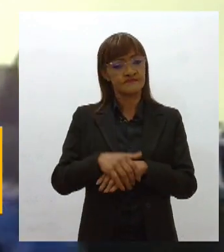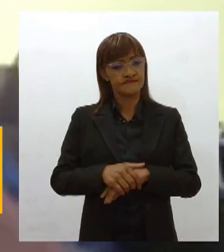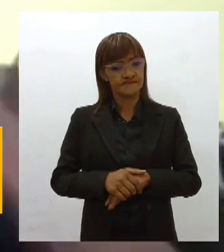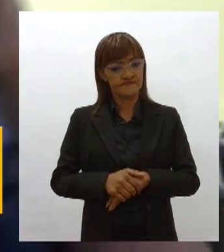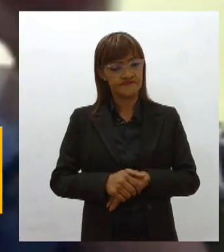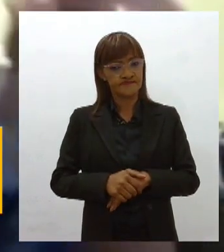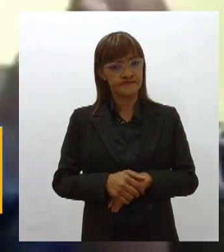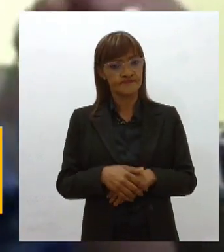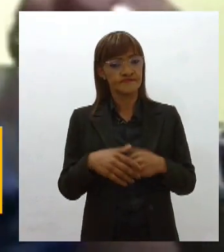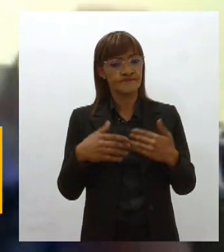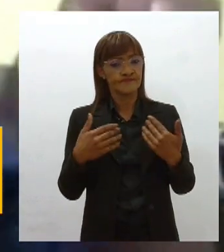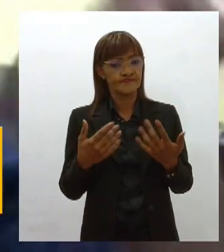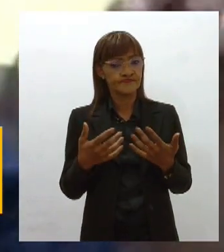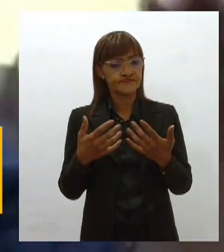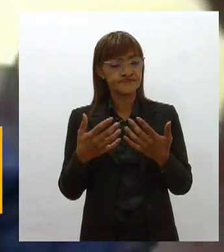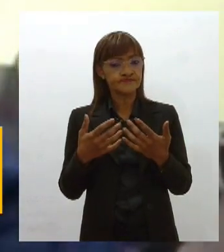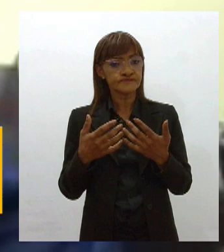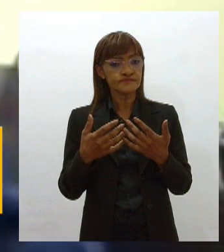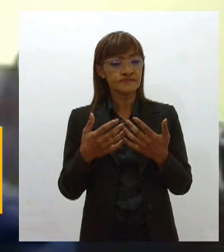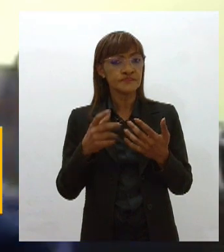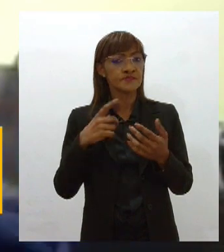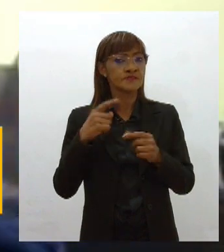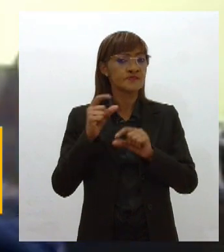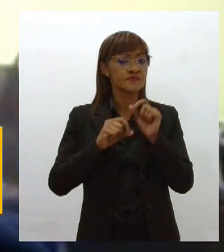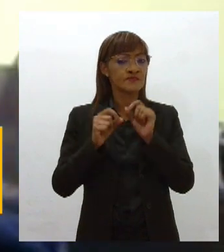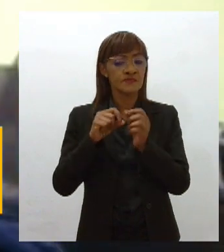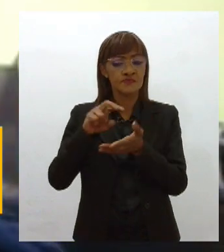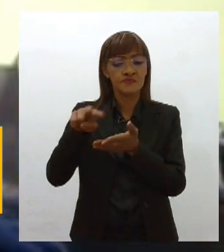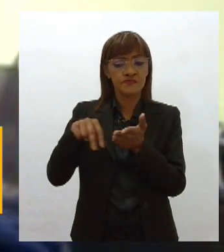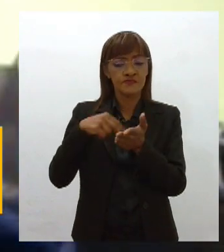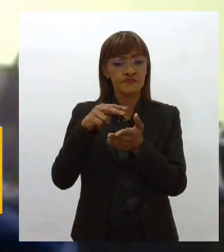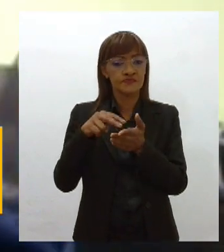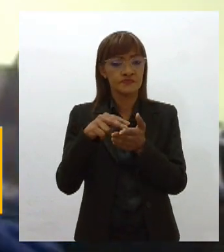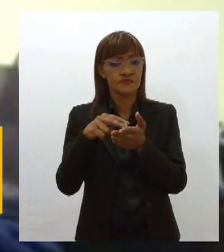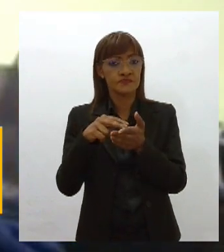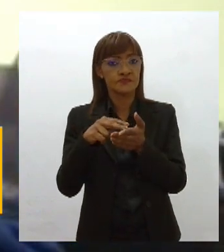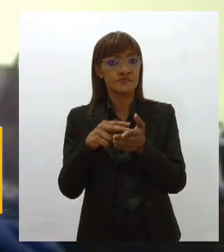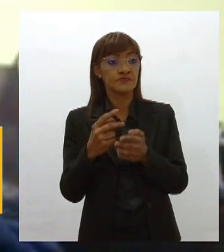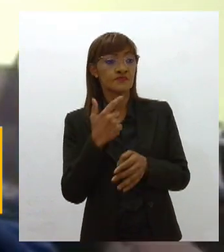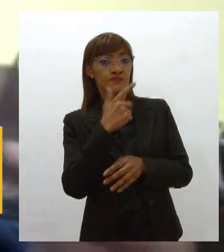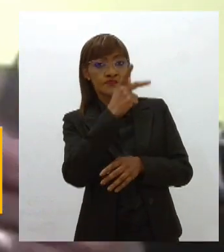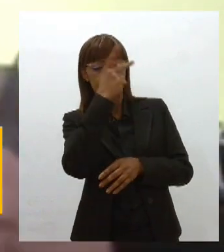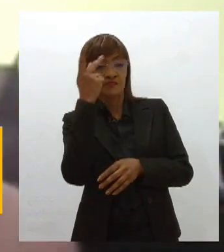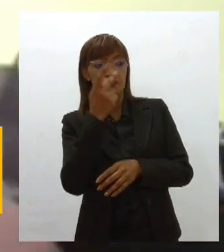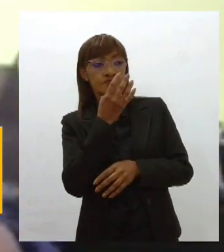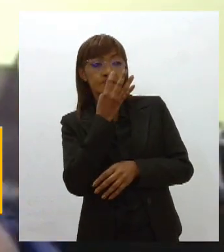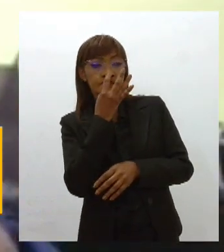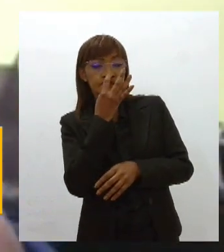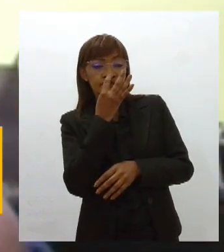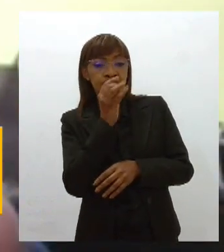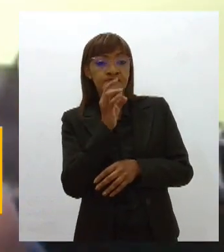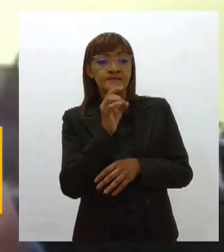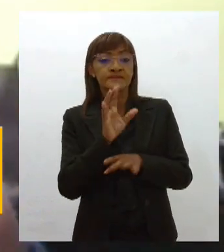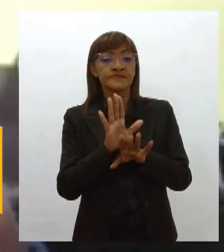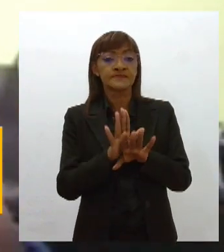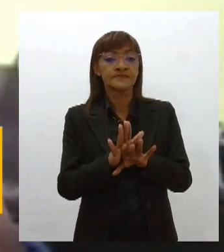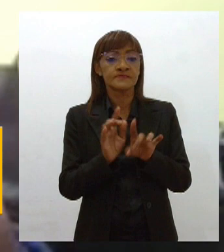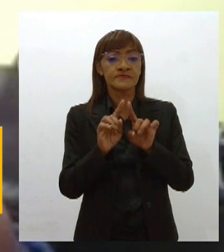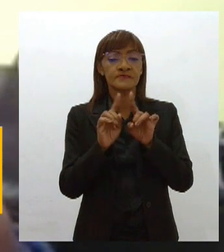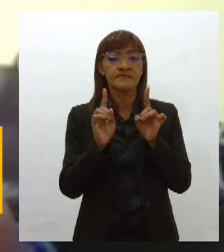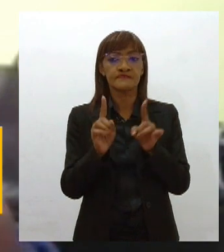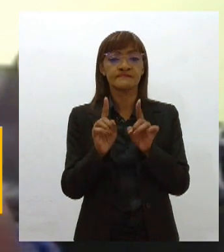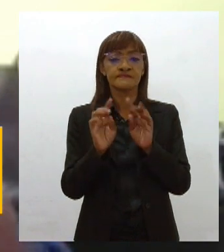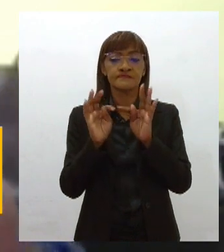daqueles que dançam e daqueles que cultuam essas danças, essas tradições. No seu inconsciente coletivo, traz